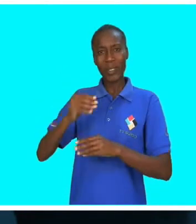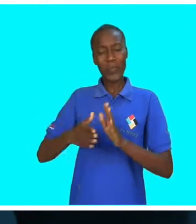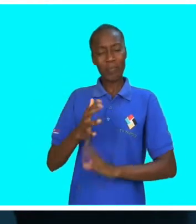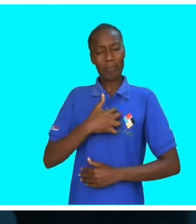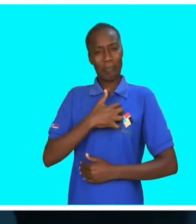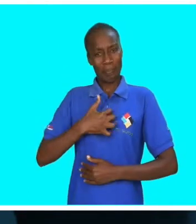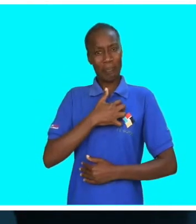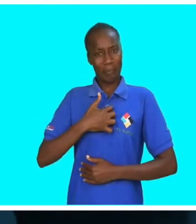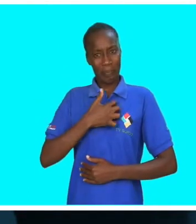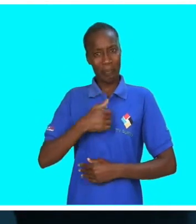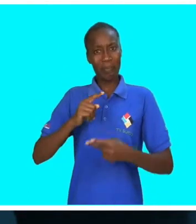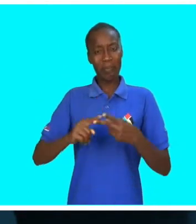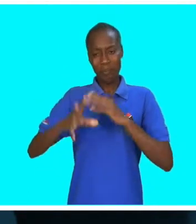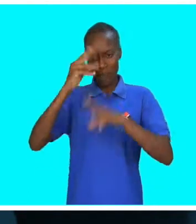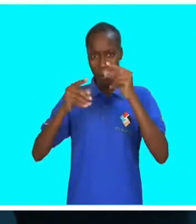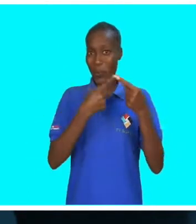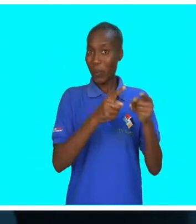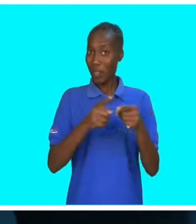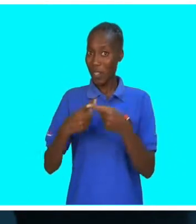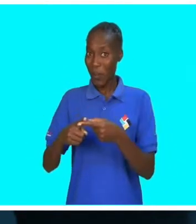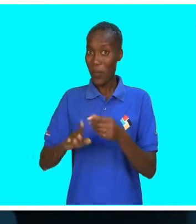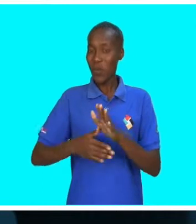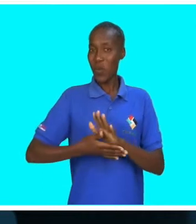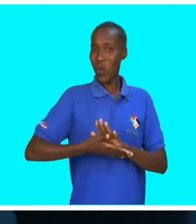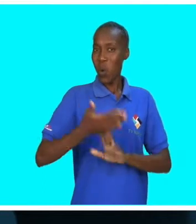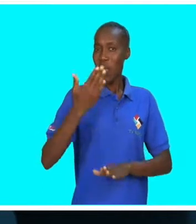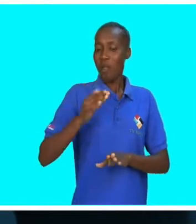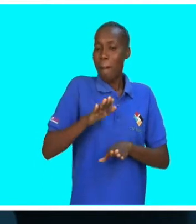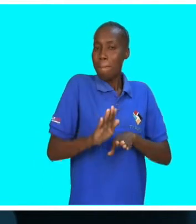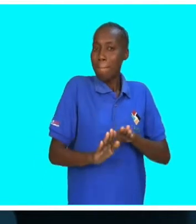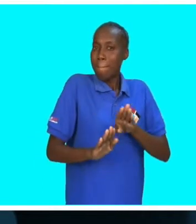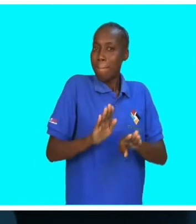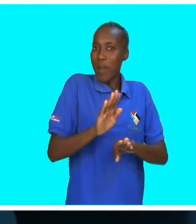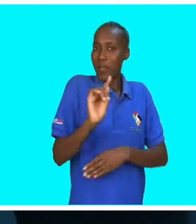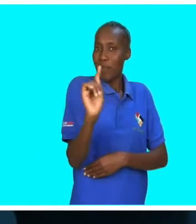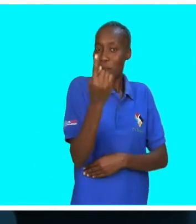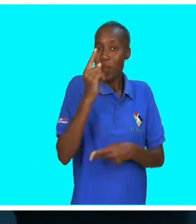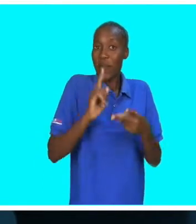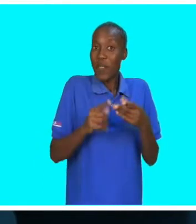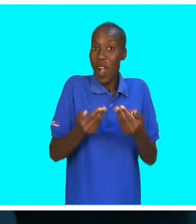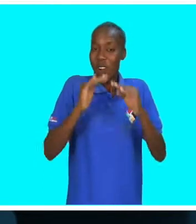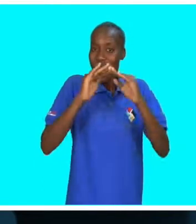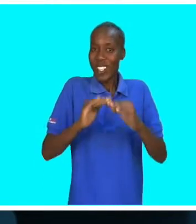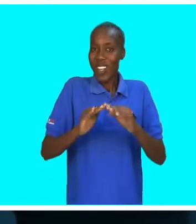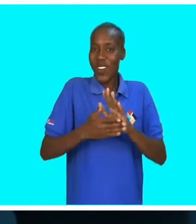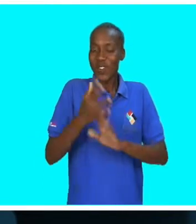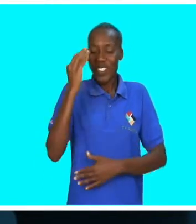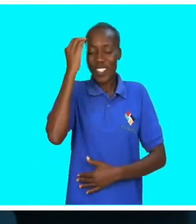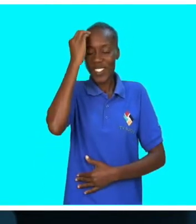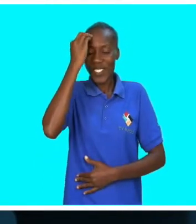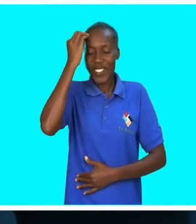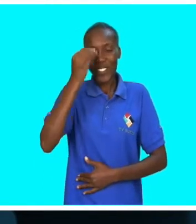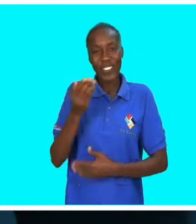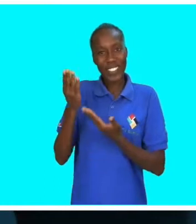passou por momentos de sacrifício, teve as suas lições, teve os seus primeiros passos e neste momento está a